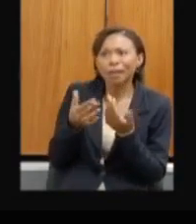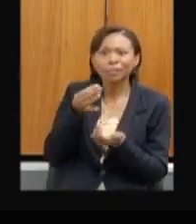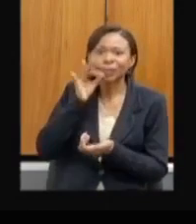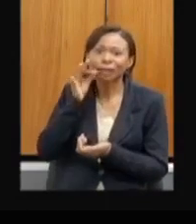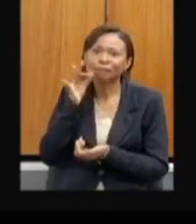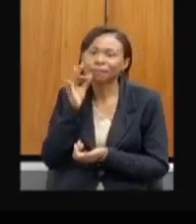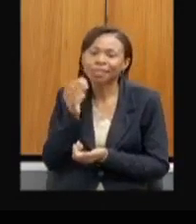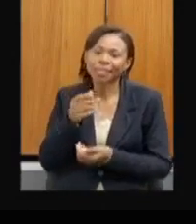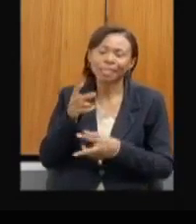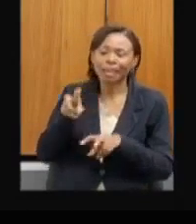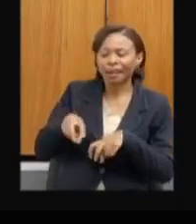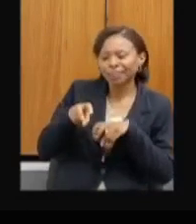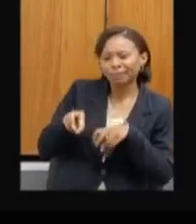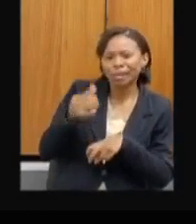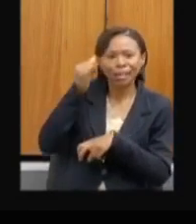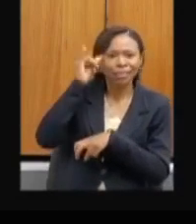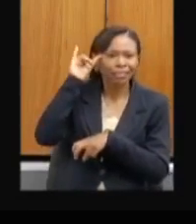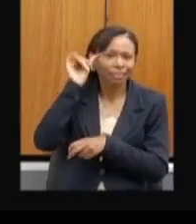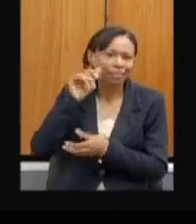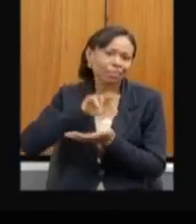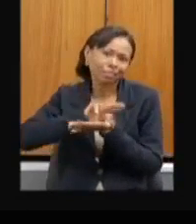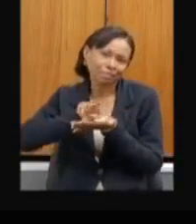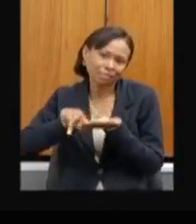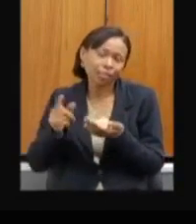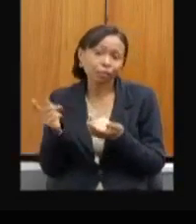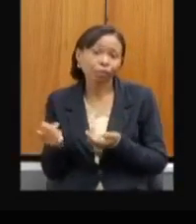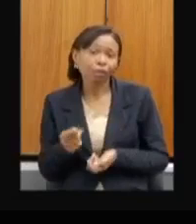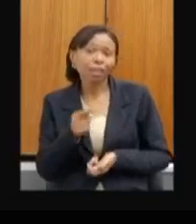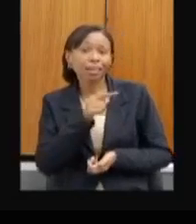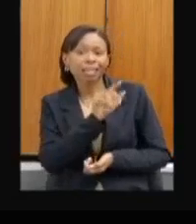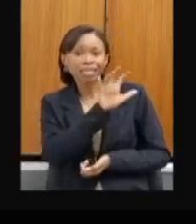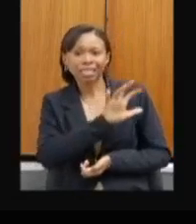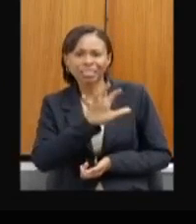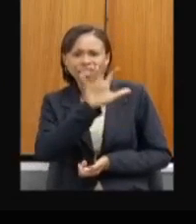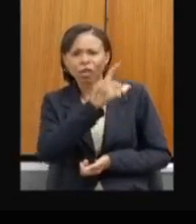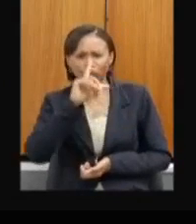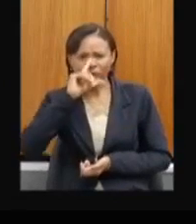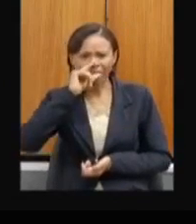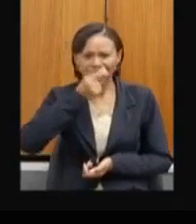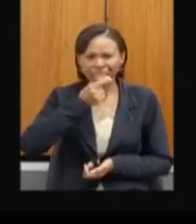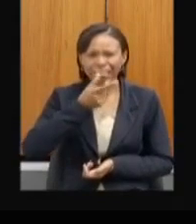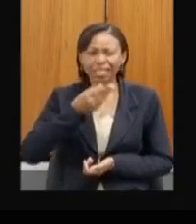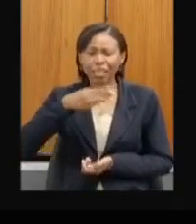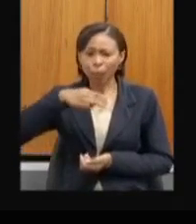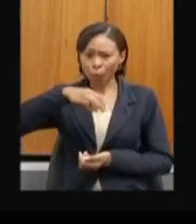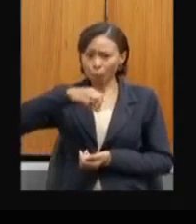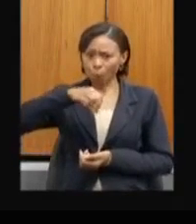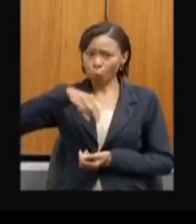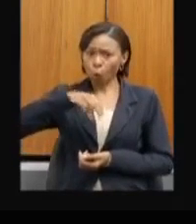a bacia leiteira, você vai lá no Triângulo, são as monoculturas, muitas vezes,